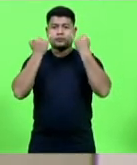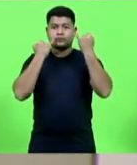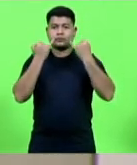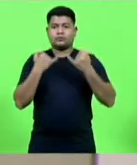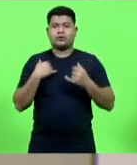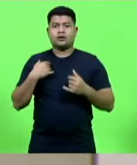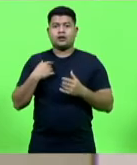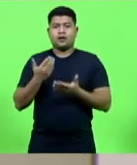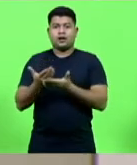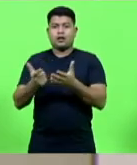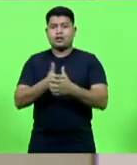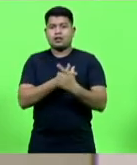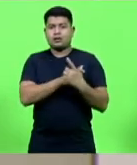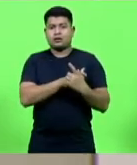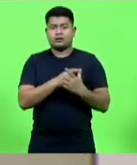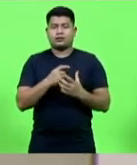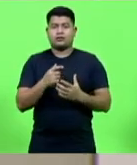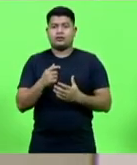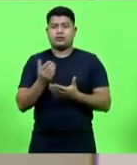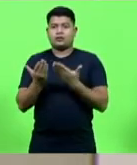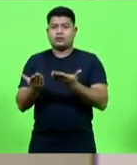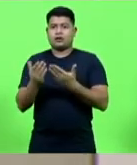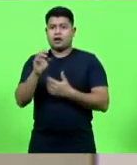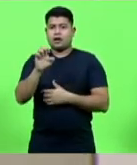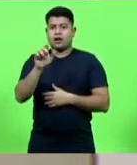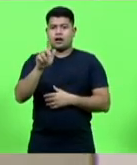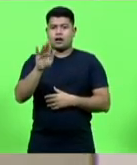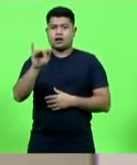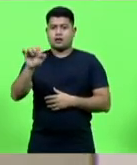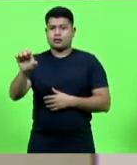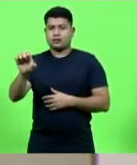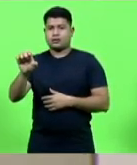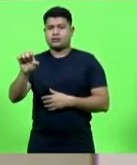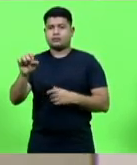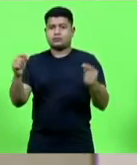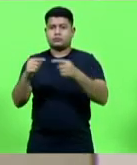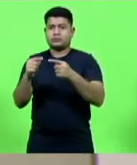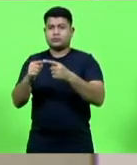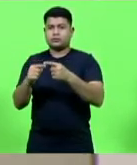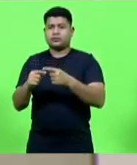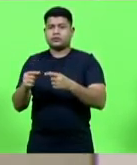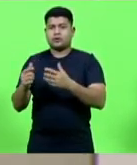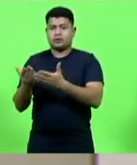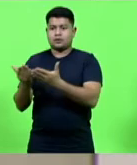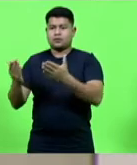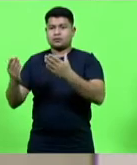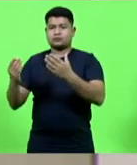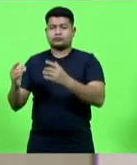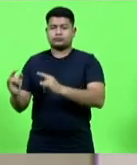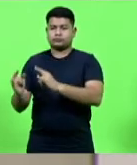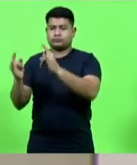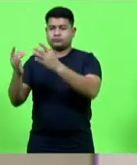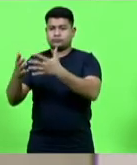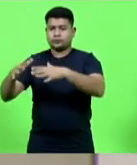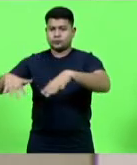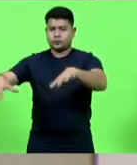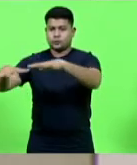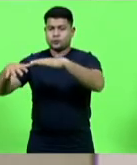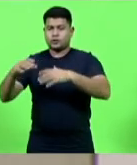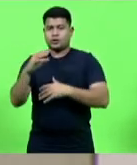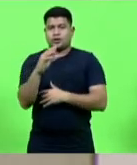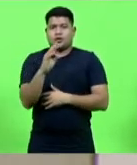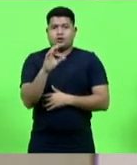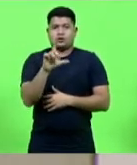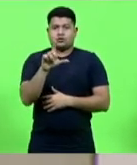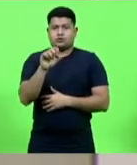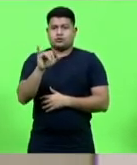tributárias da End Brasil Energia, relativas ao complexo termoelétrico Jorge Lacerda. Em discussão. Não havendo quem queira